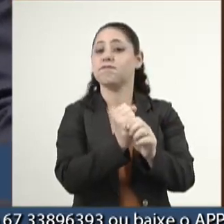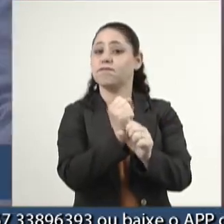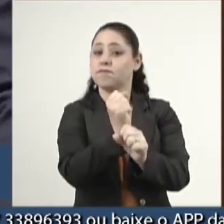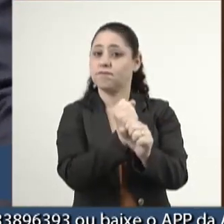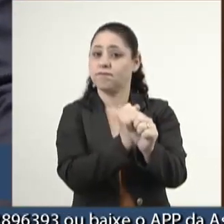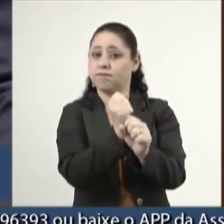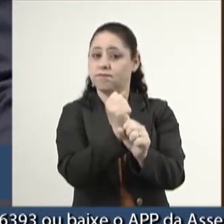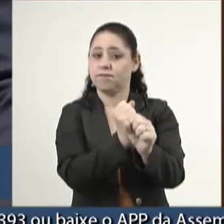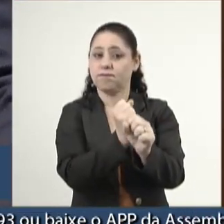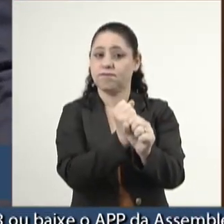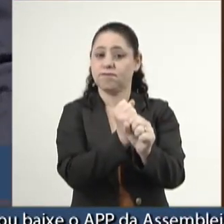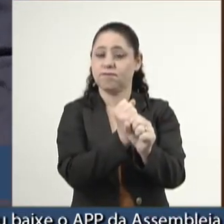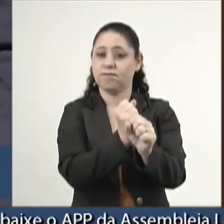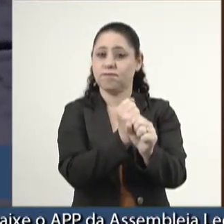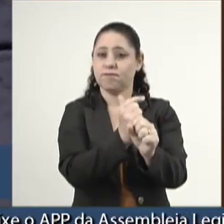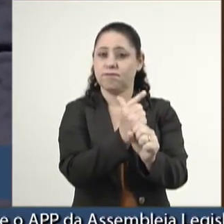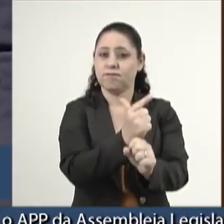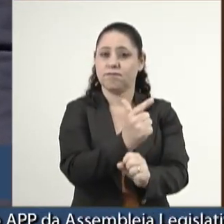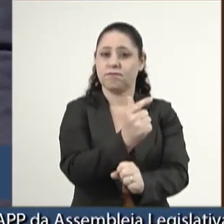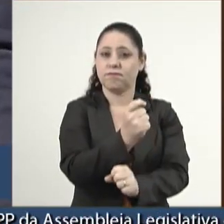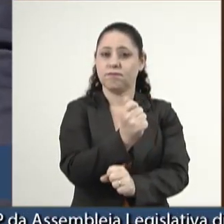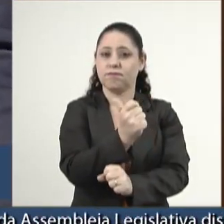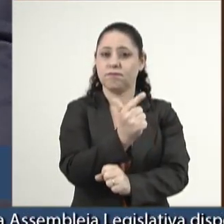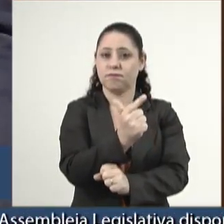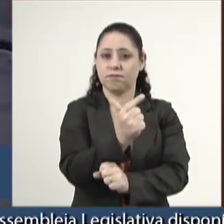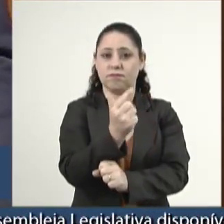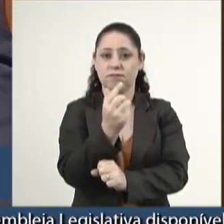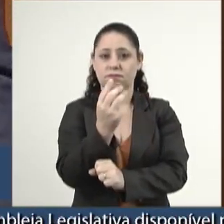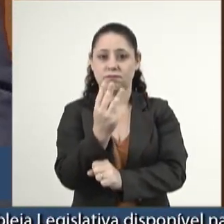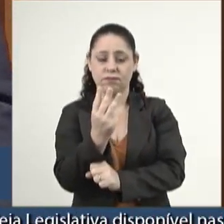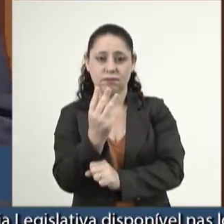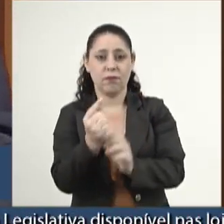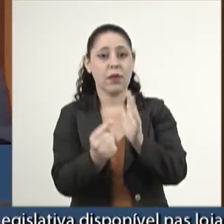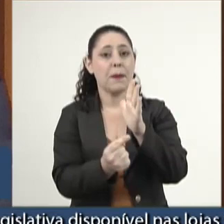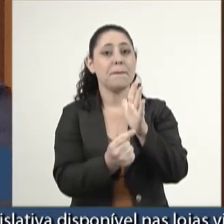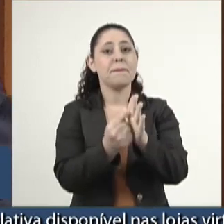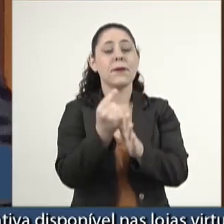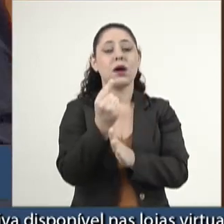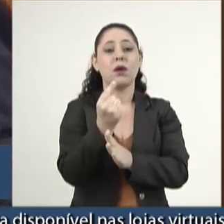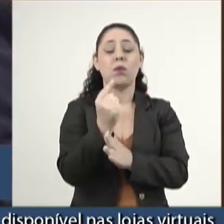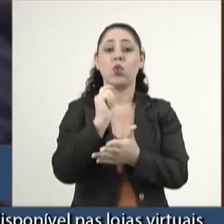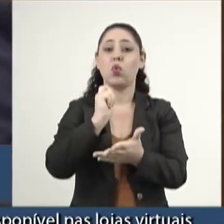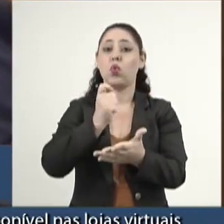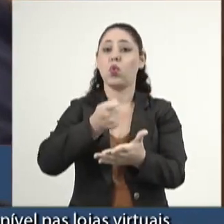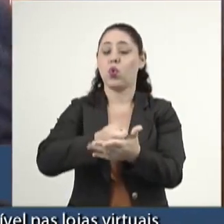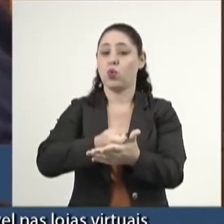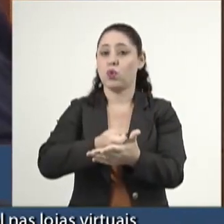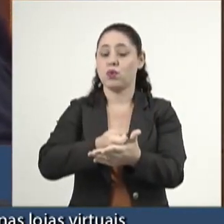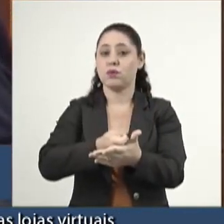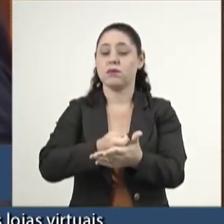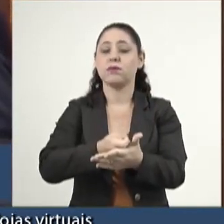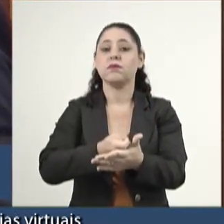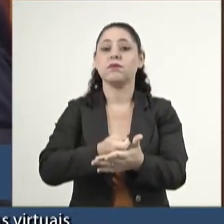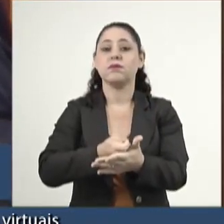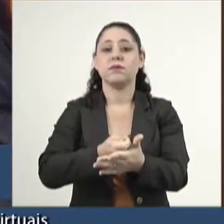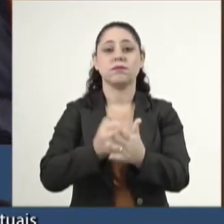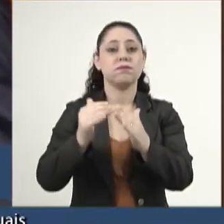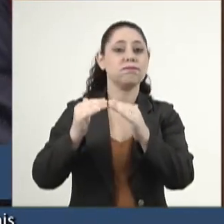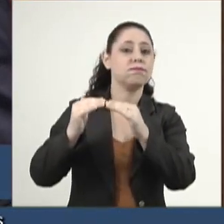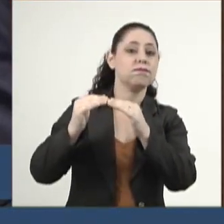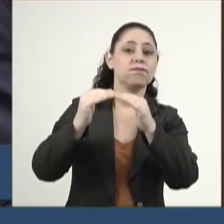de 2023, primeiro garantindo a